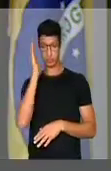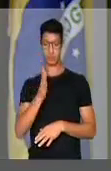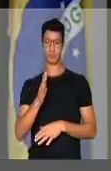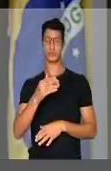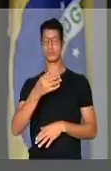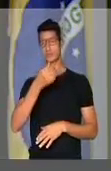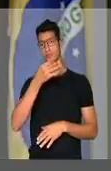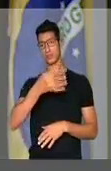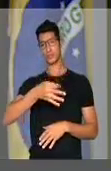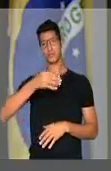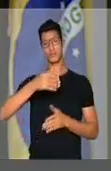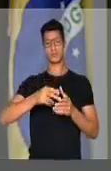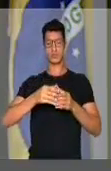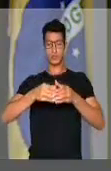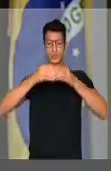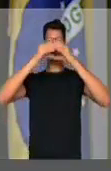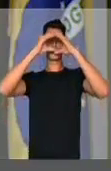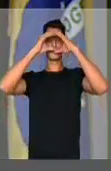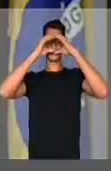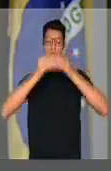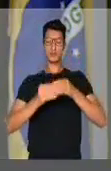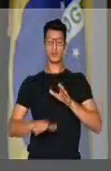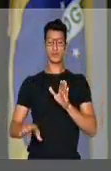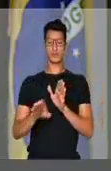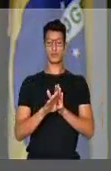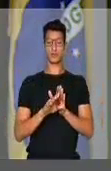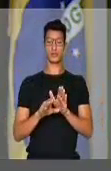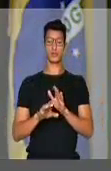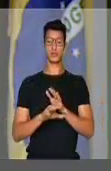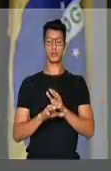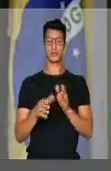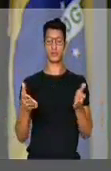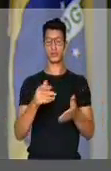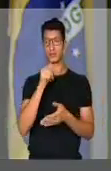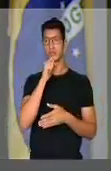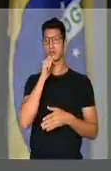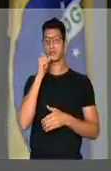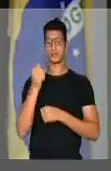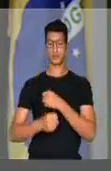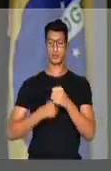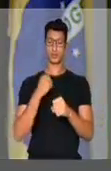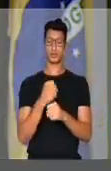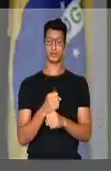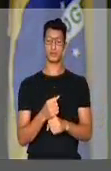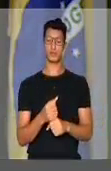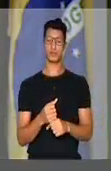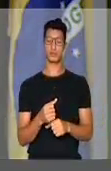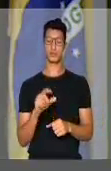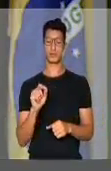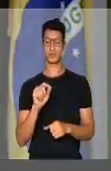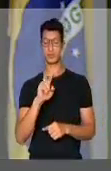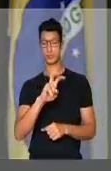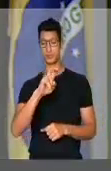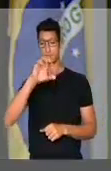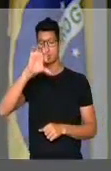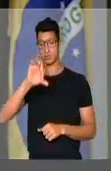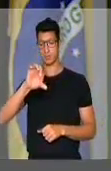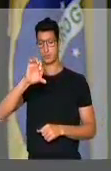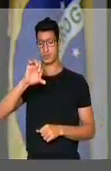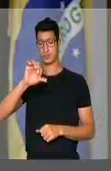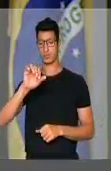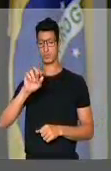degustaram produtos, que devem chegar ao mercado ainda nesse ano. Nesse ano, 59